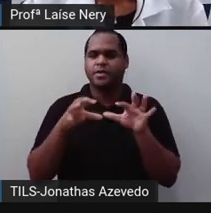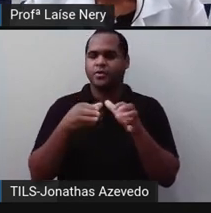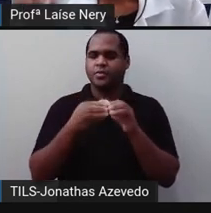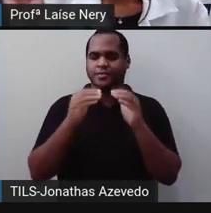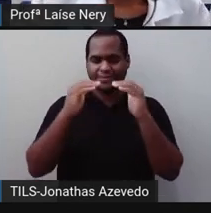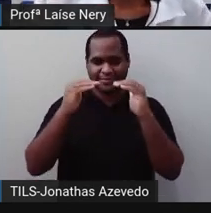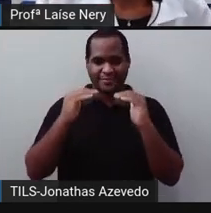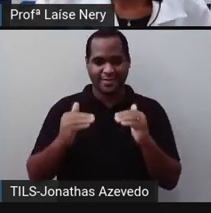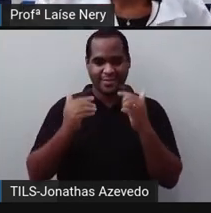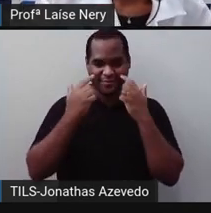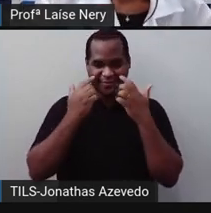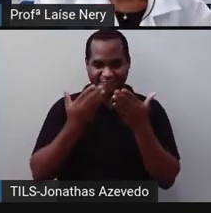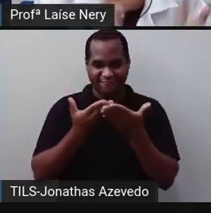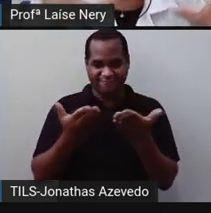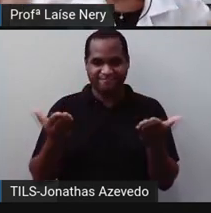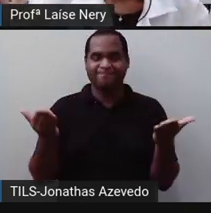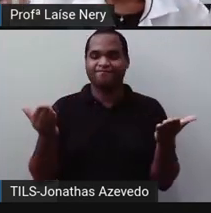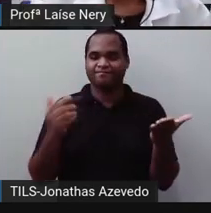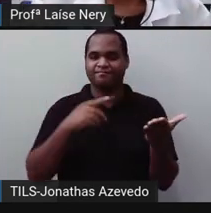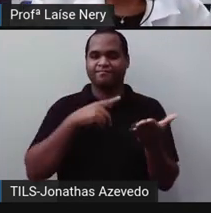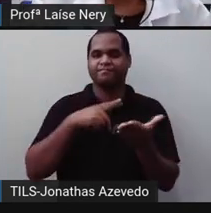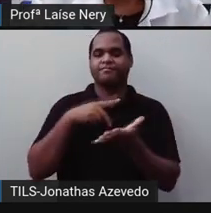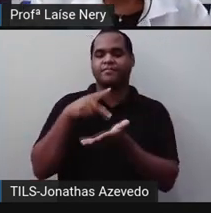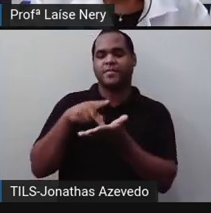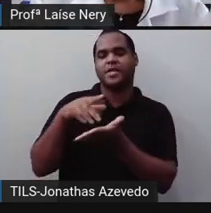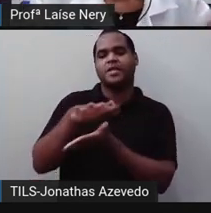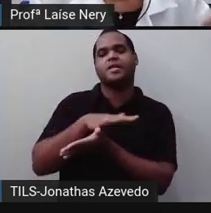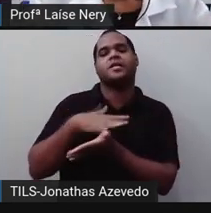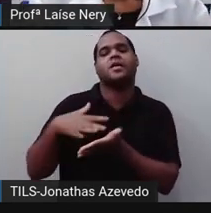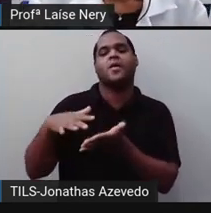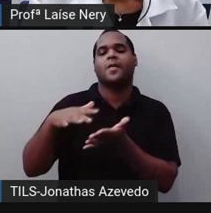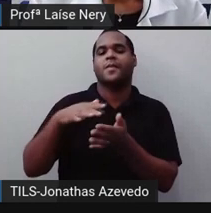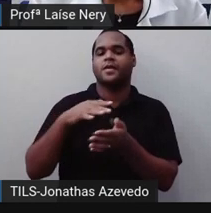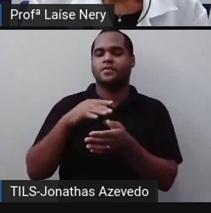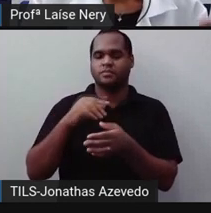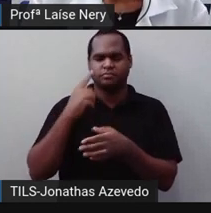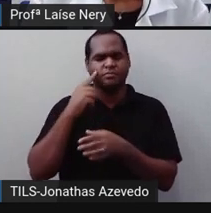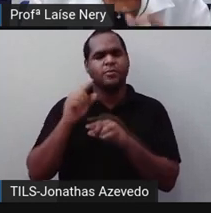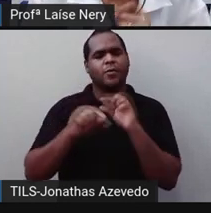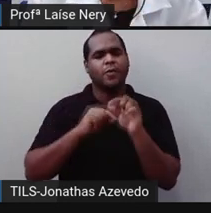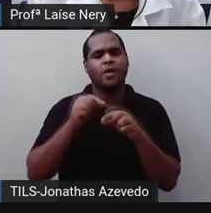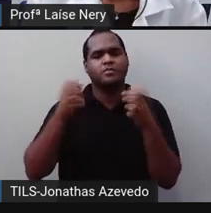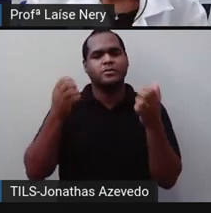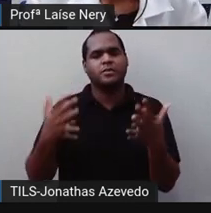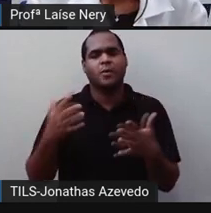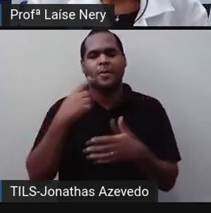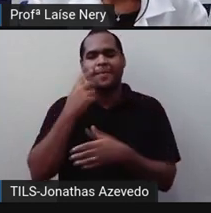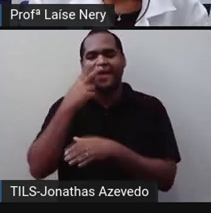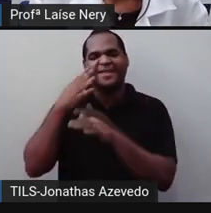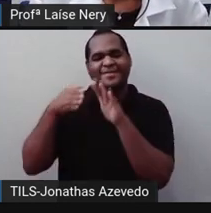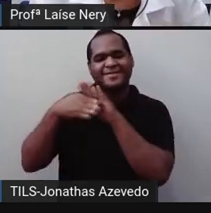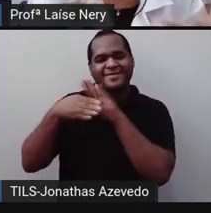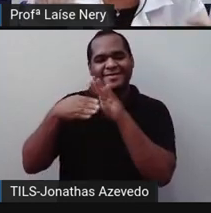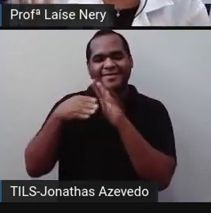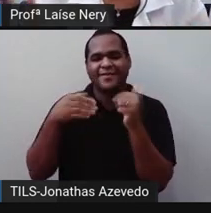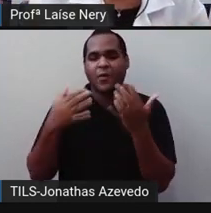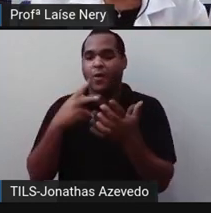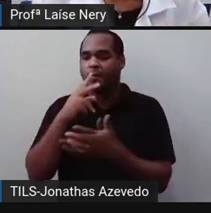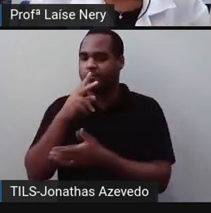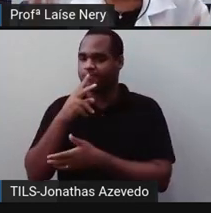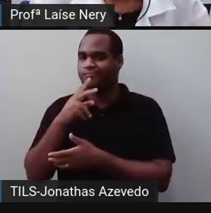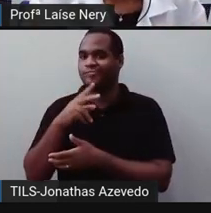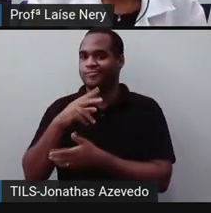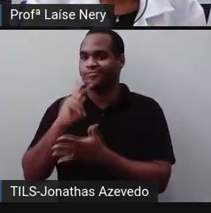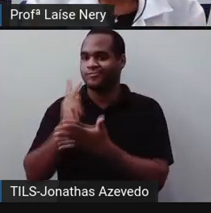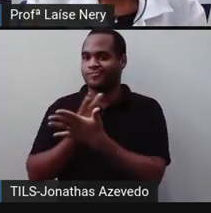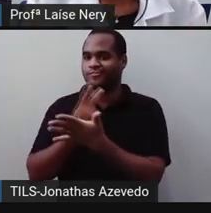abaixo, que eu vou mostrar de sólidos geométricos, qual deles é o intruso? Ou seja, eu tenho